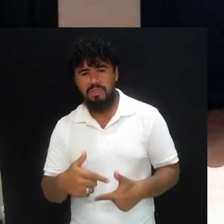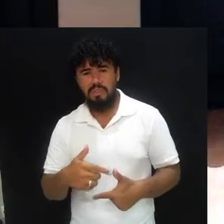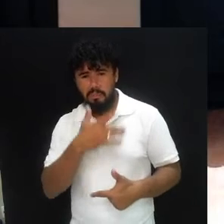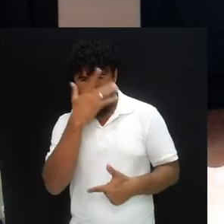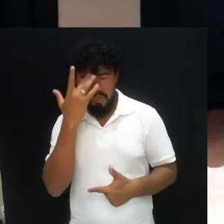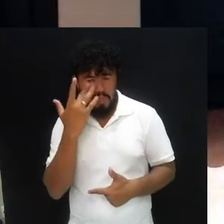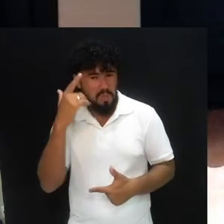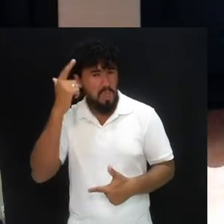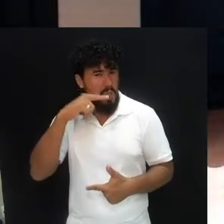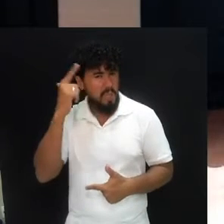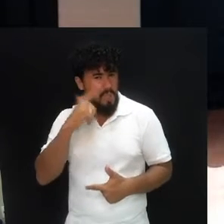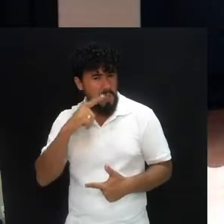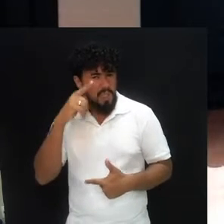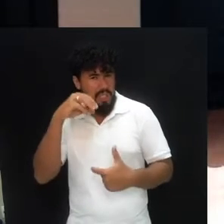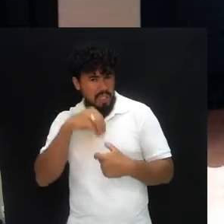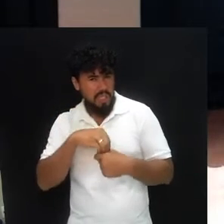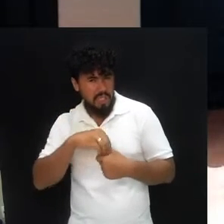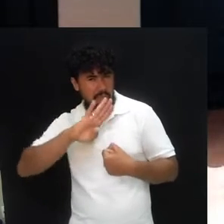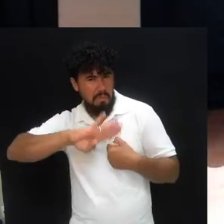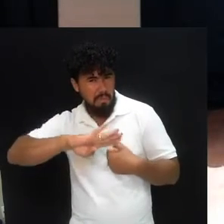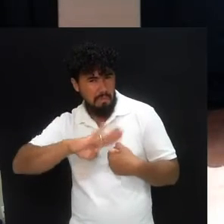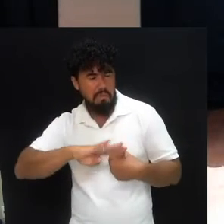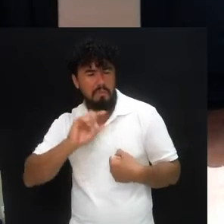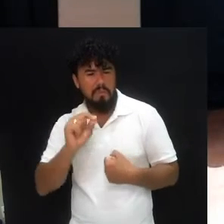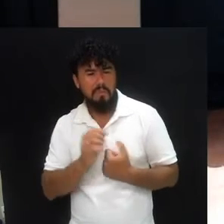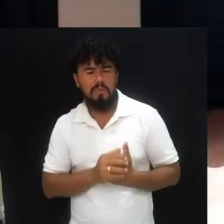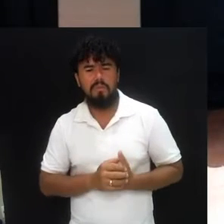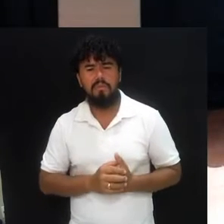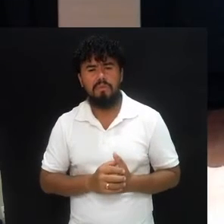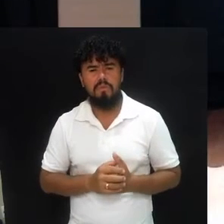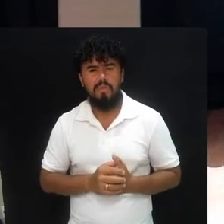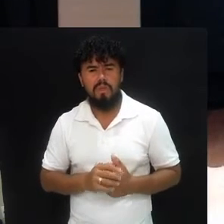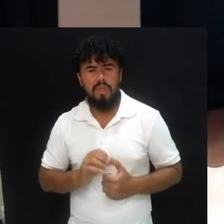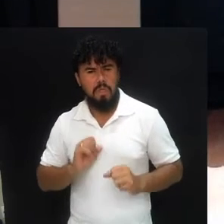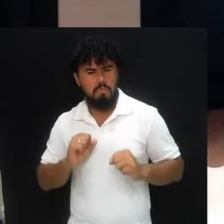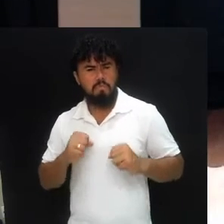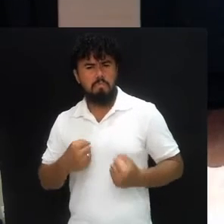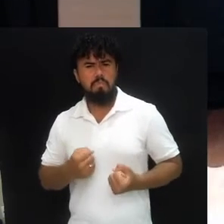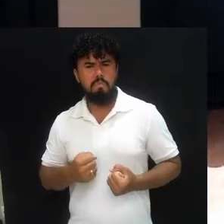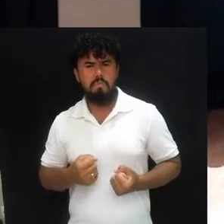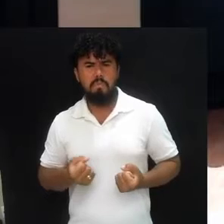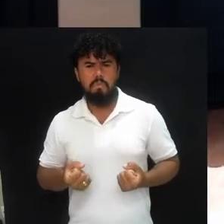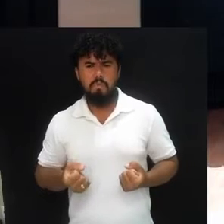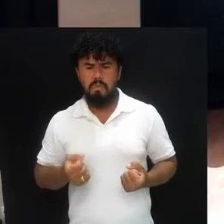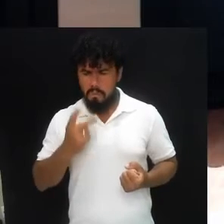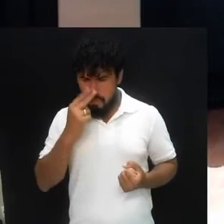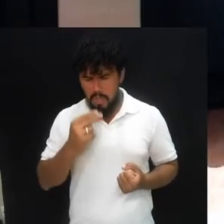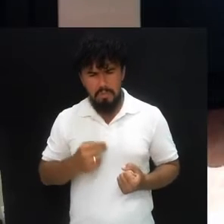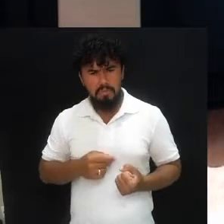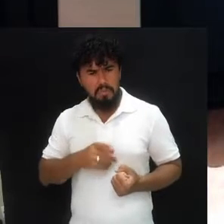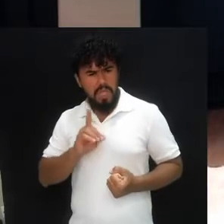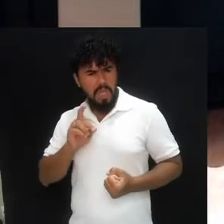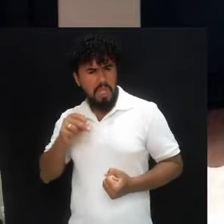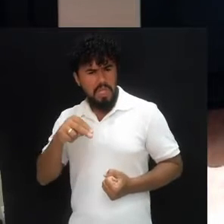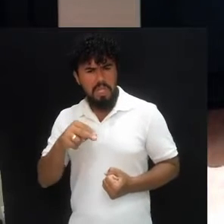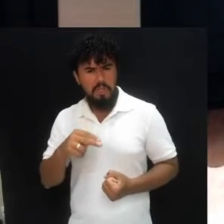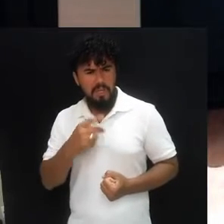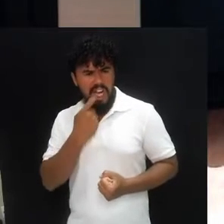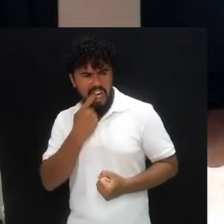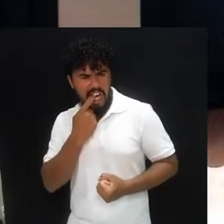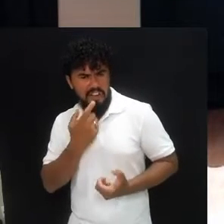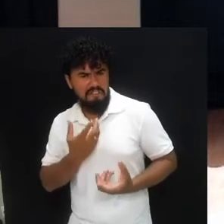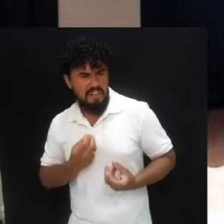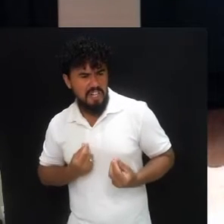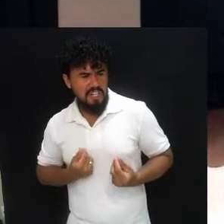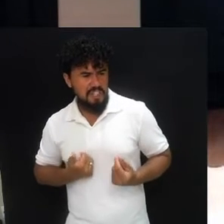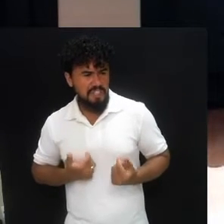os presidentes, lá, aconteceu que eles se levantaram na Babilônia contra Daniel. Eles ficaram com inveja.